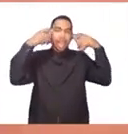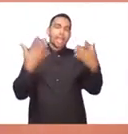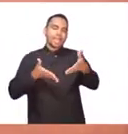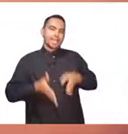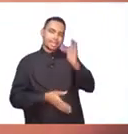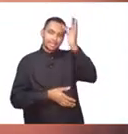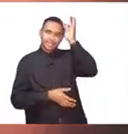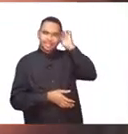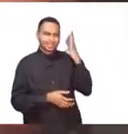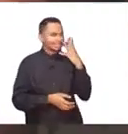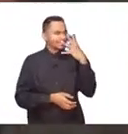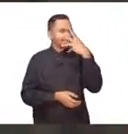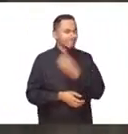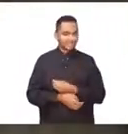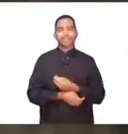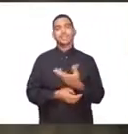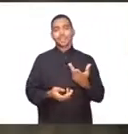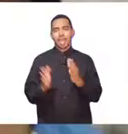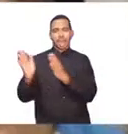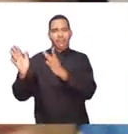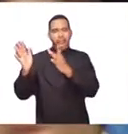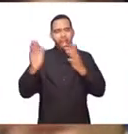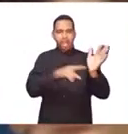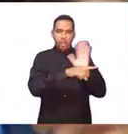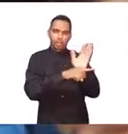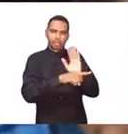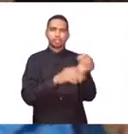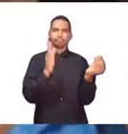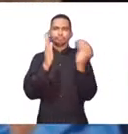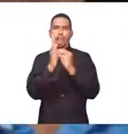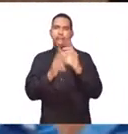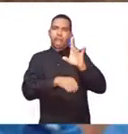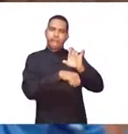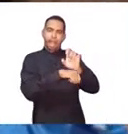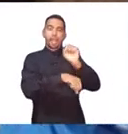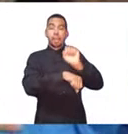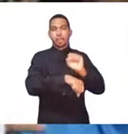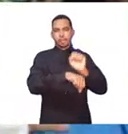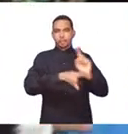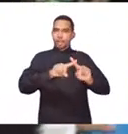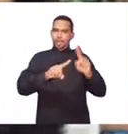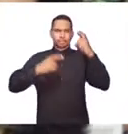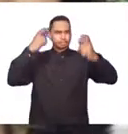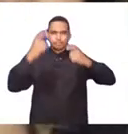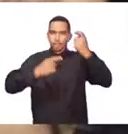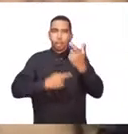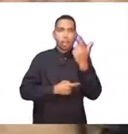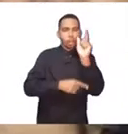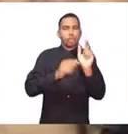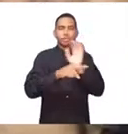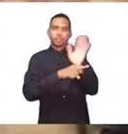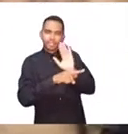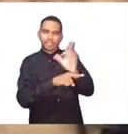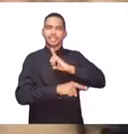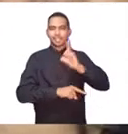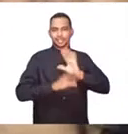finalmente nasce o Técio Tinoco. Ô coisa linda, pra não se alongar mais e esse vídeo caber no Instagram, vou parar por aqui. Mas se aveste